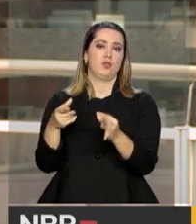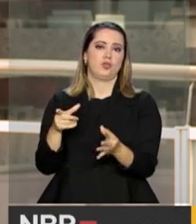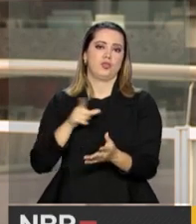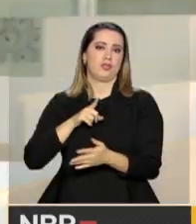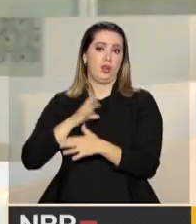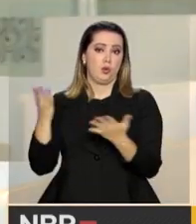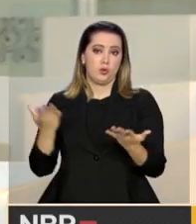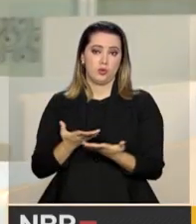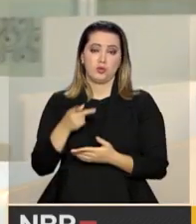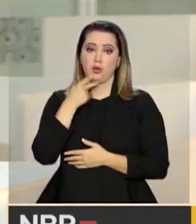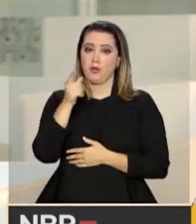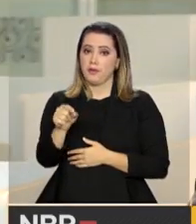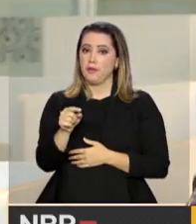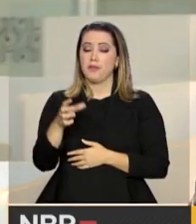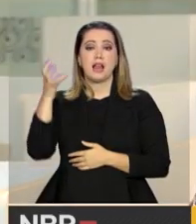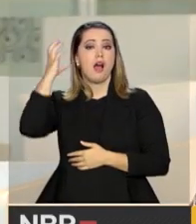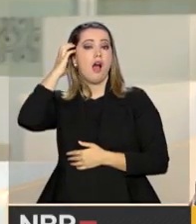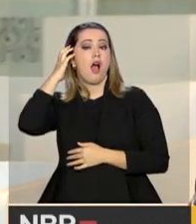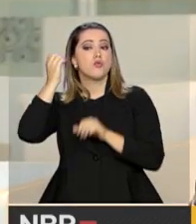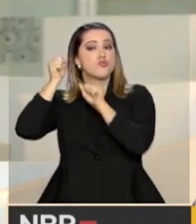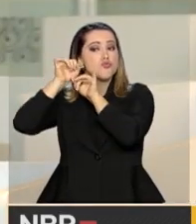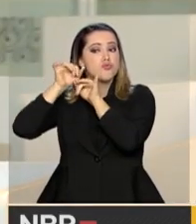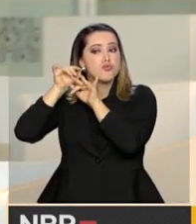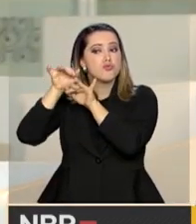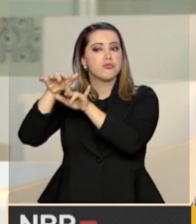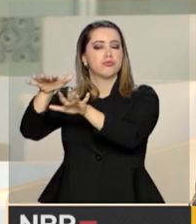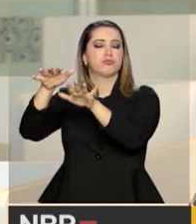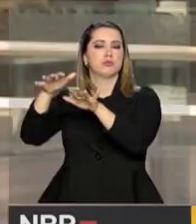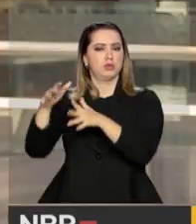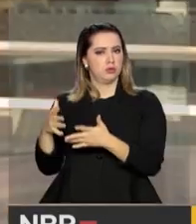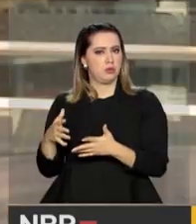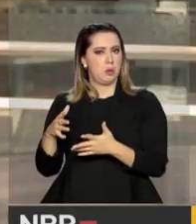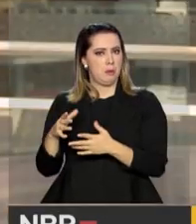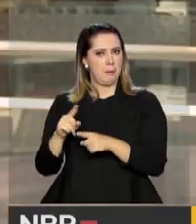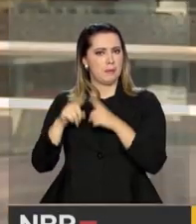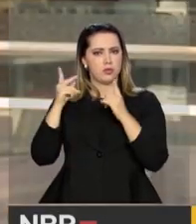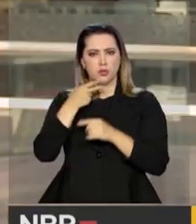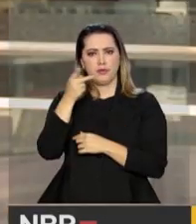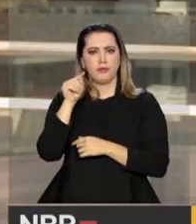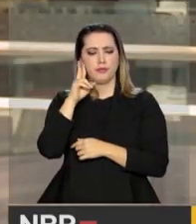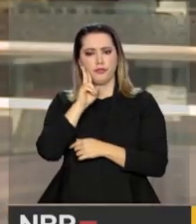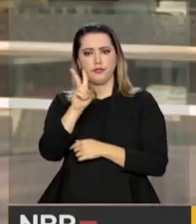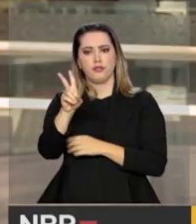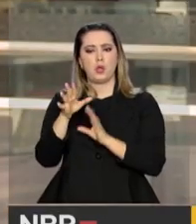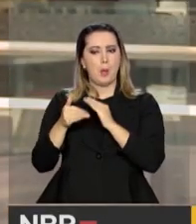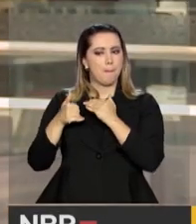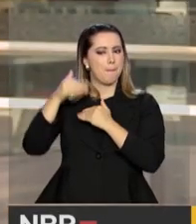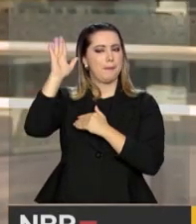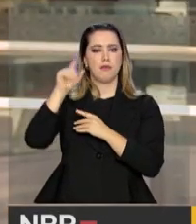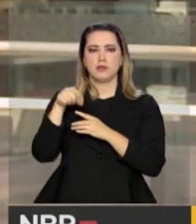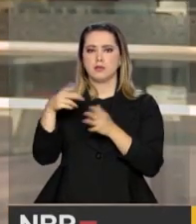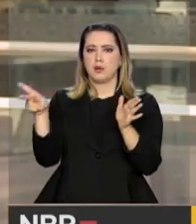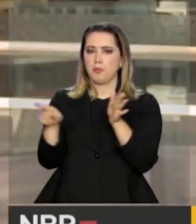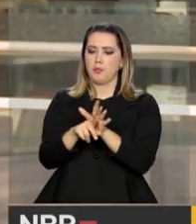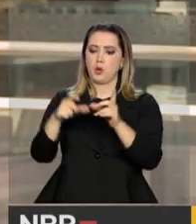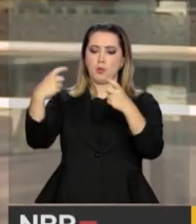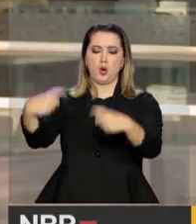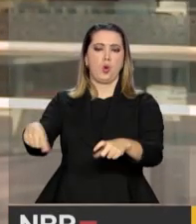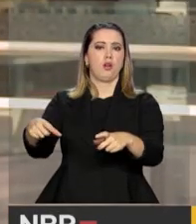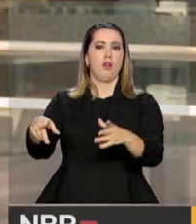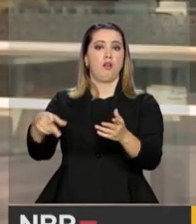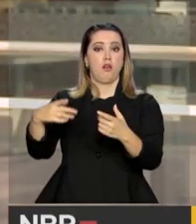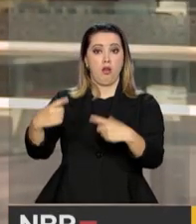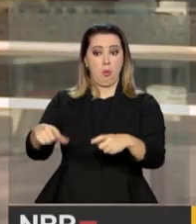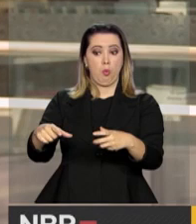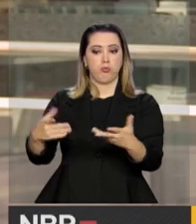nós temos hoje. Então, ele falava de radiodifusão. Que interessante, né? Mas ele já via a universidade além do próprio